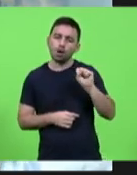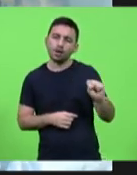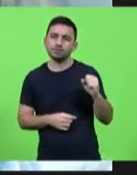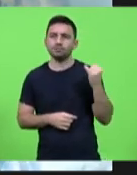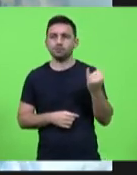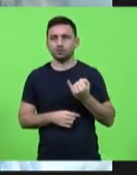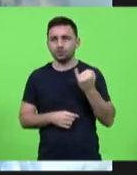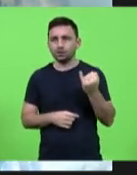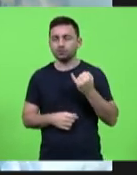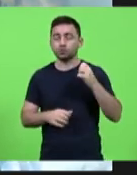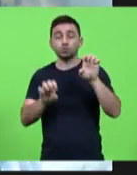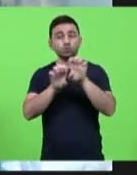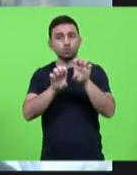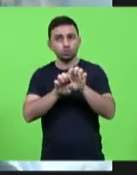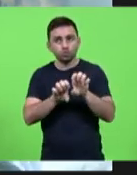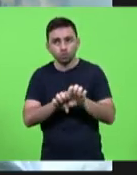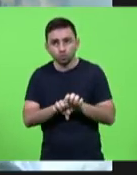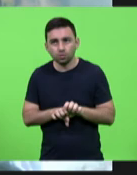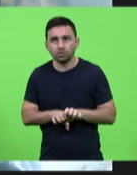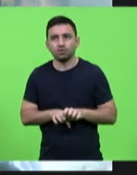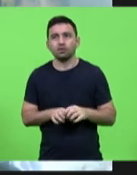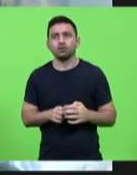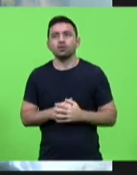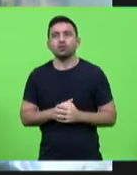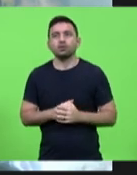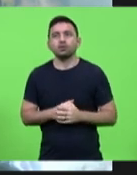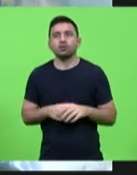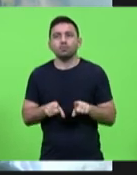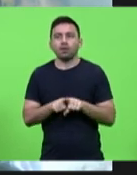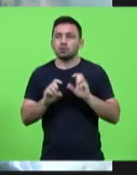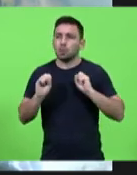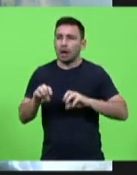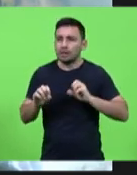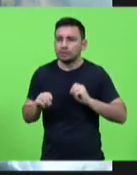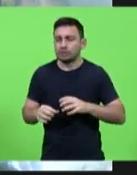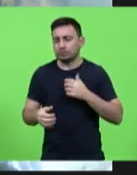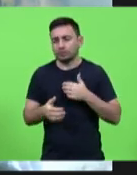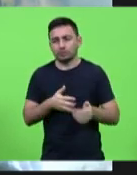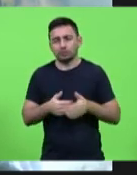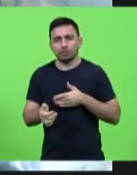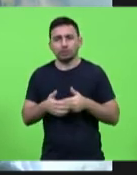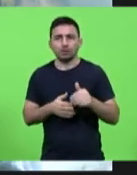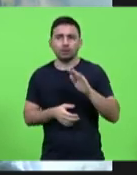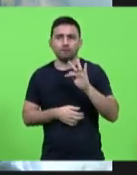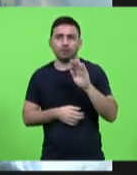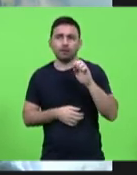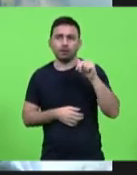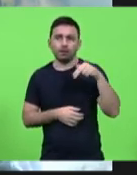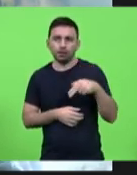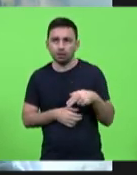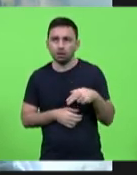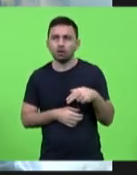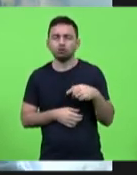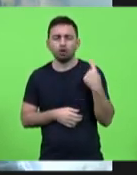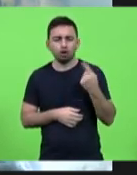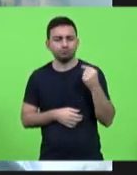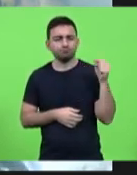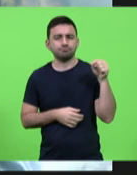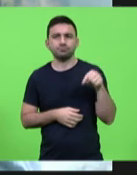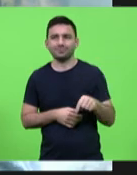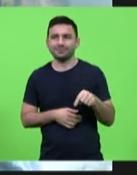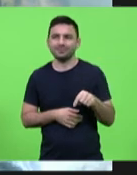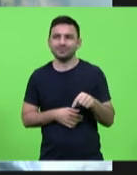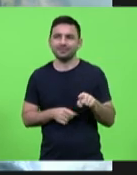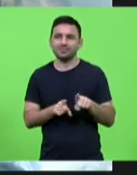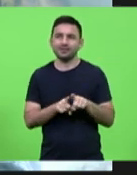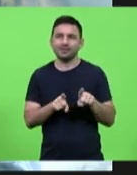pública é importante nos seus na educação onde quer que seja e nós enquanto fecã estamos aqui e como a Luciane pediu a benção